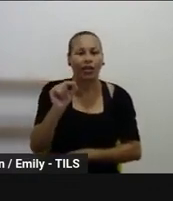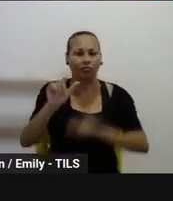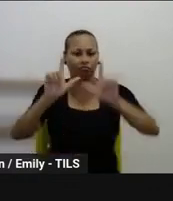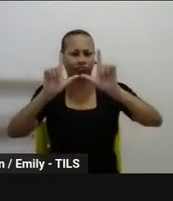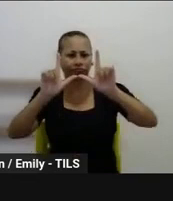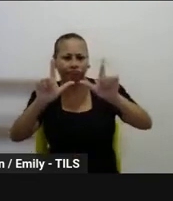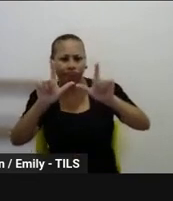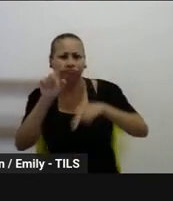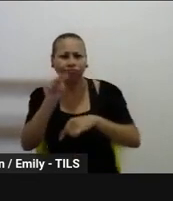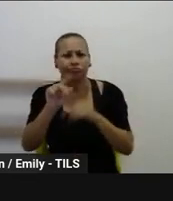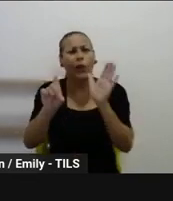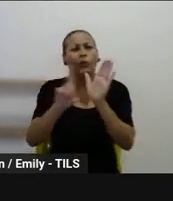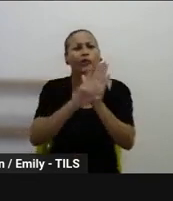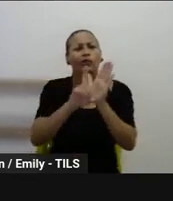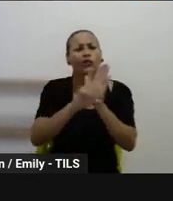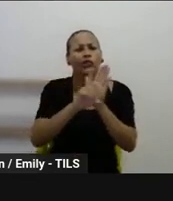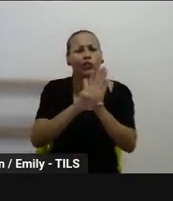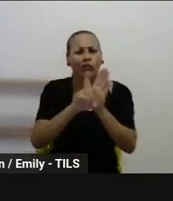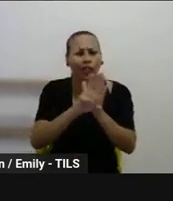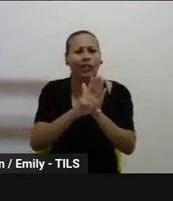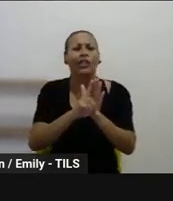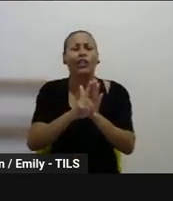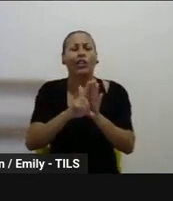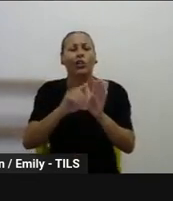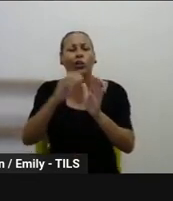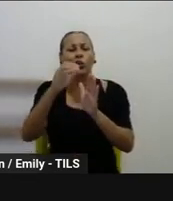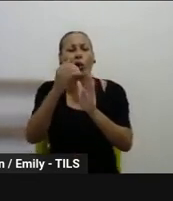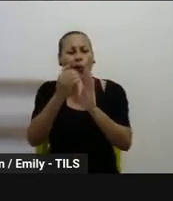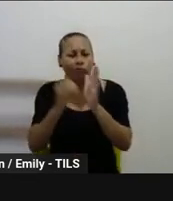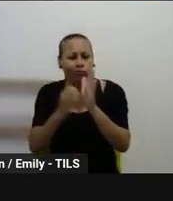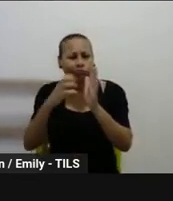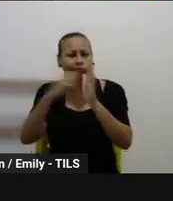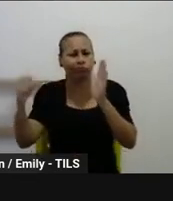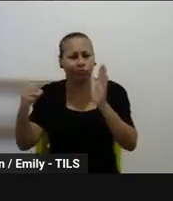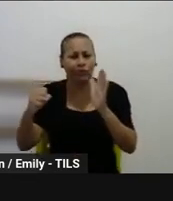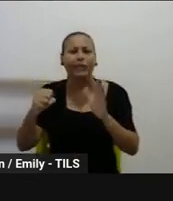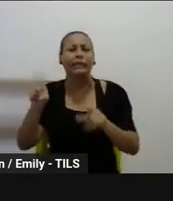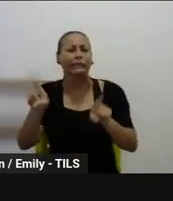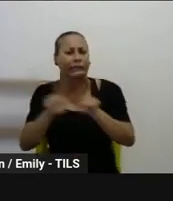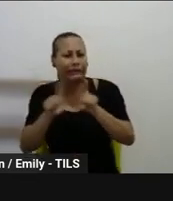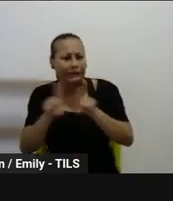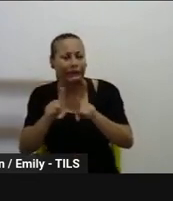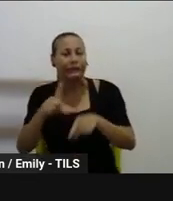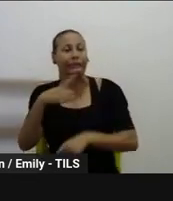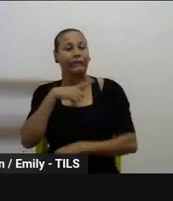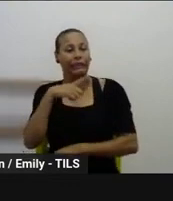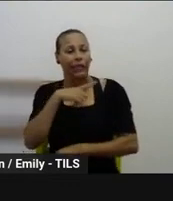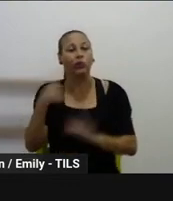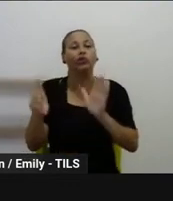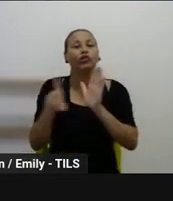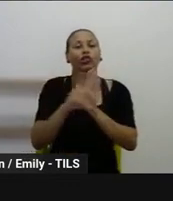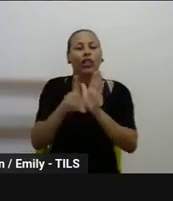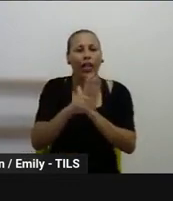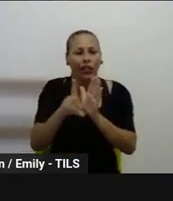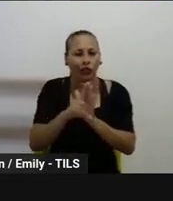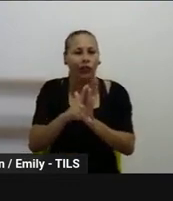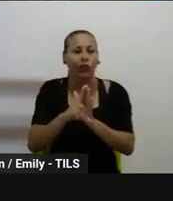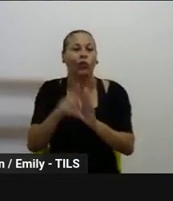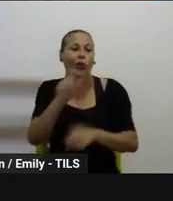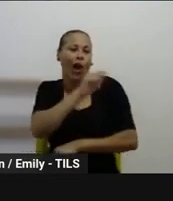claro o direito de matrícula de crianças e adolescentes migrantes, refugiados,